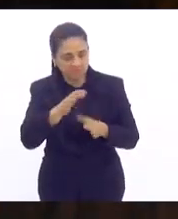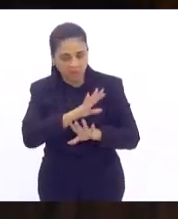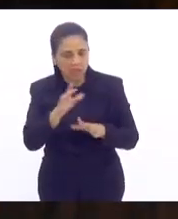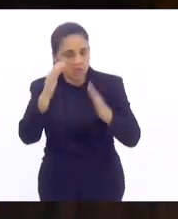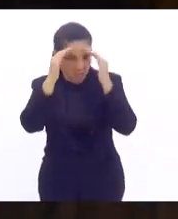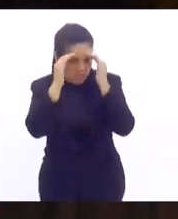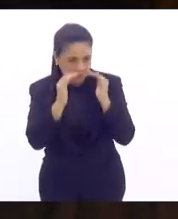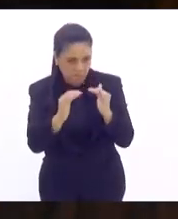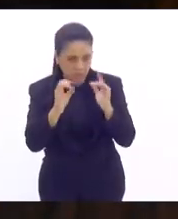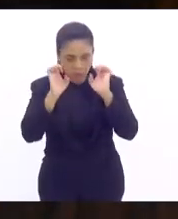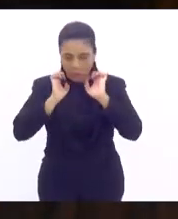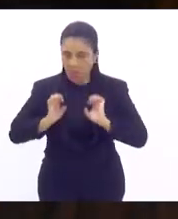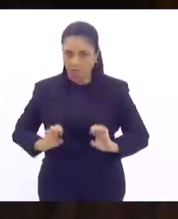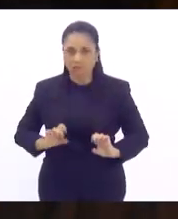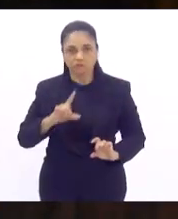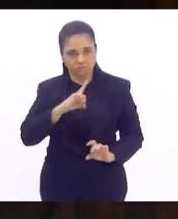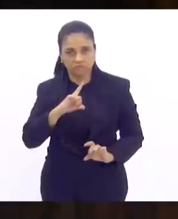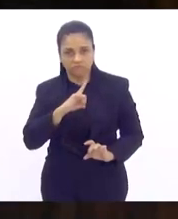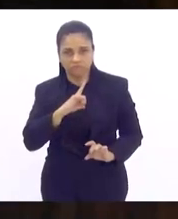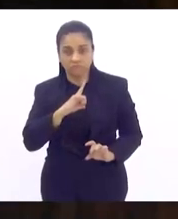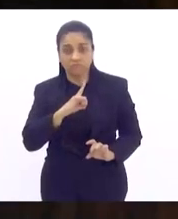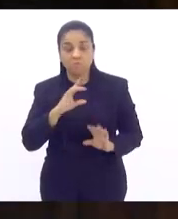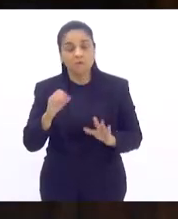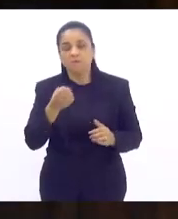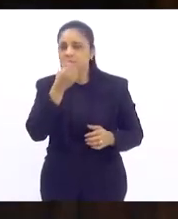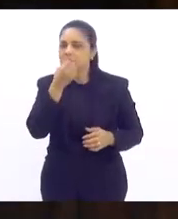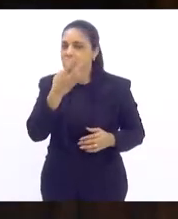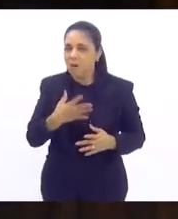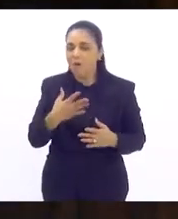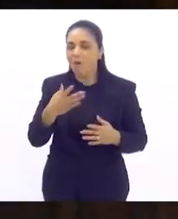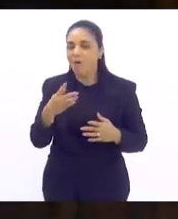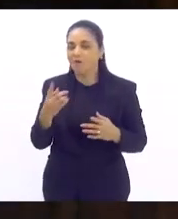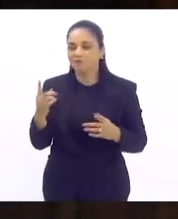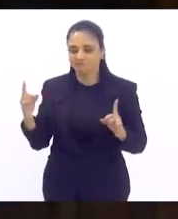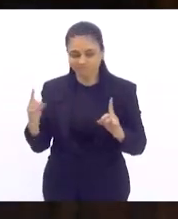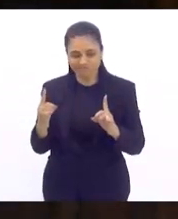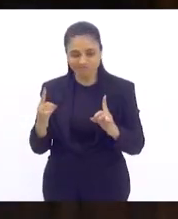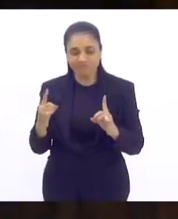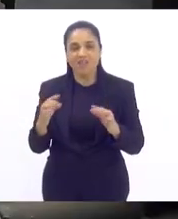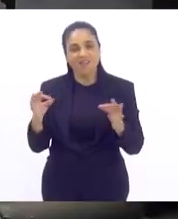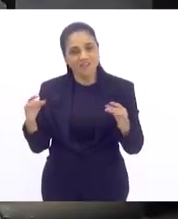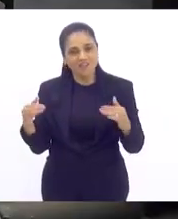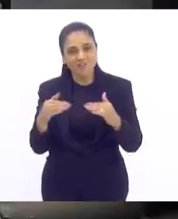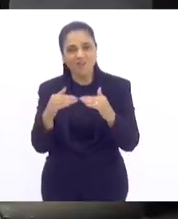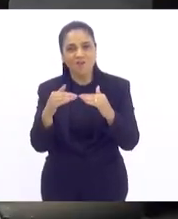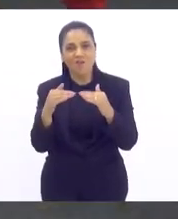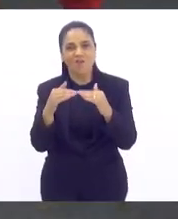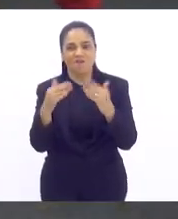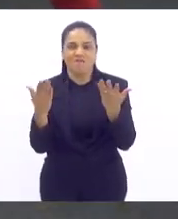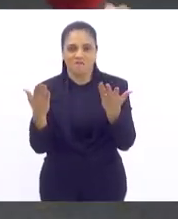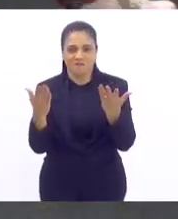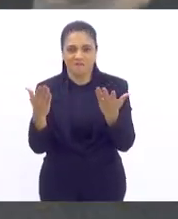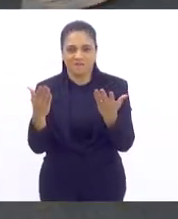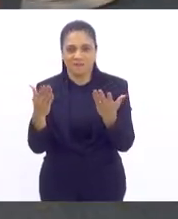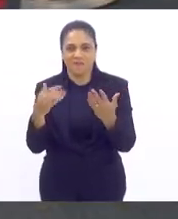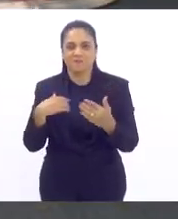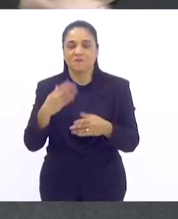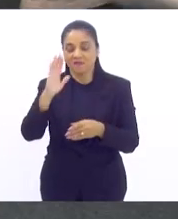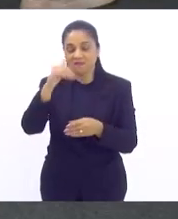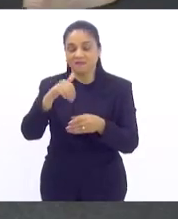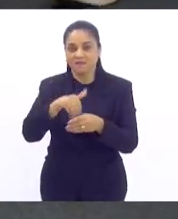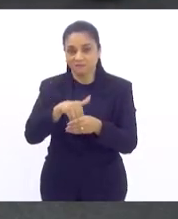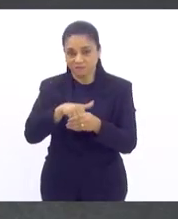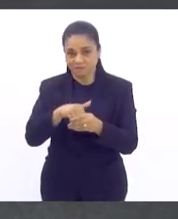do respeito da ética, mas é muito bom encontrar o consenso. declaração de voto, senhora presidenta. Muito rápido.